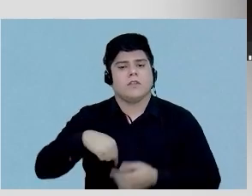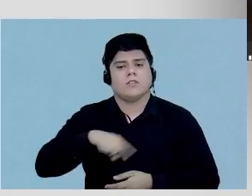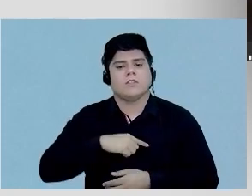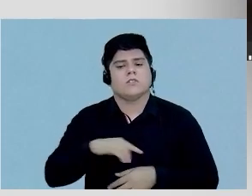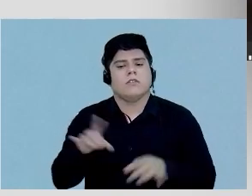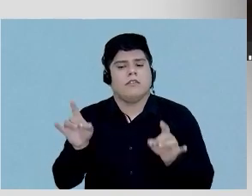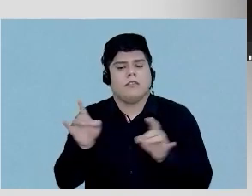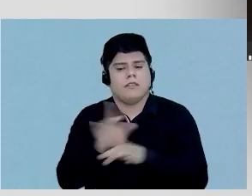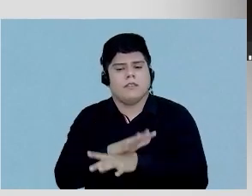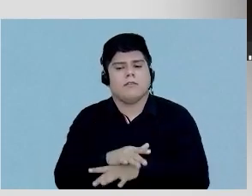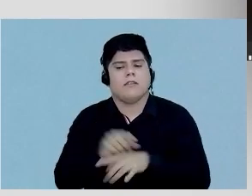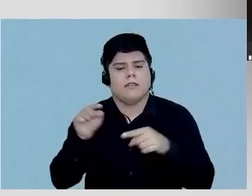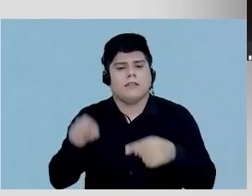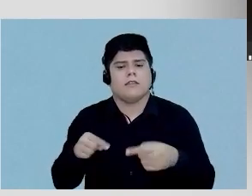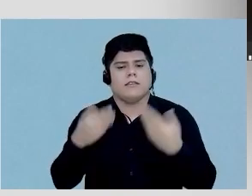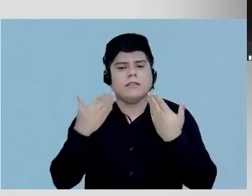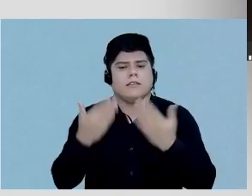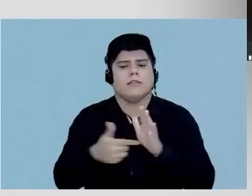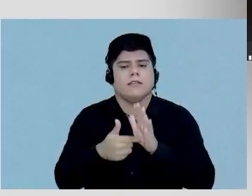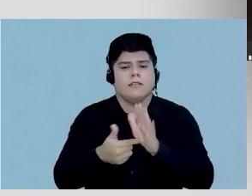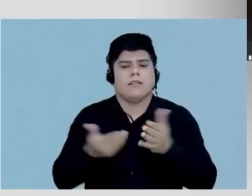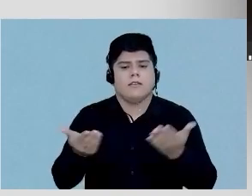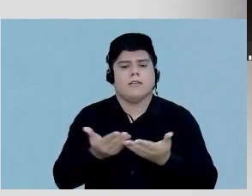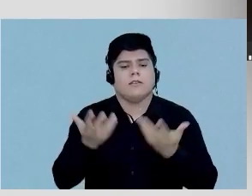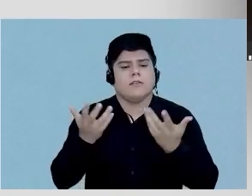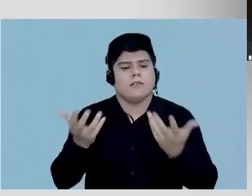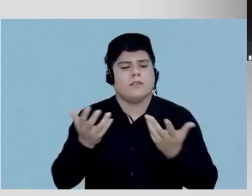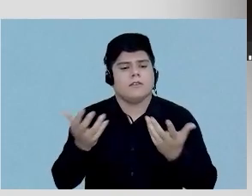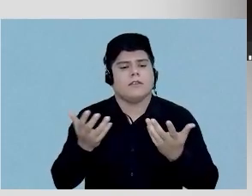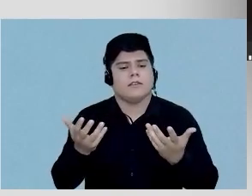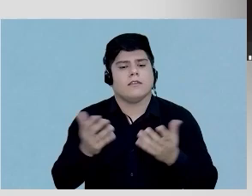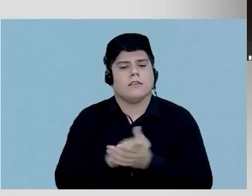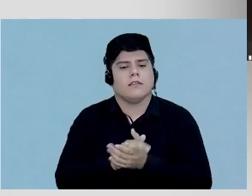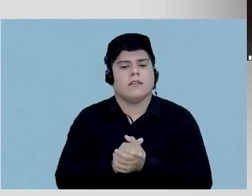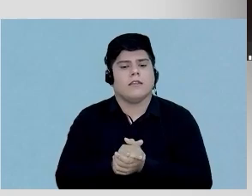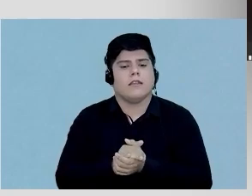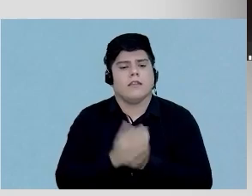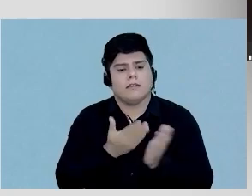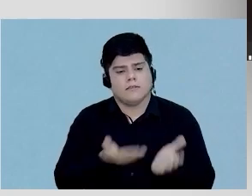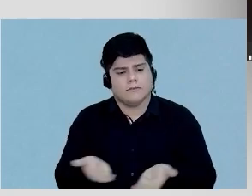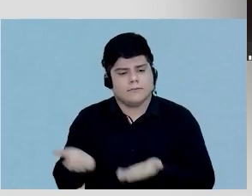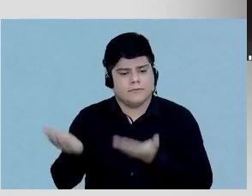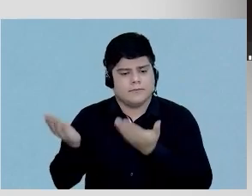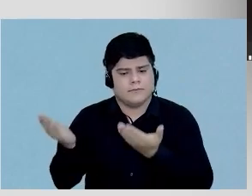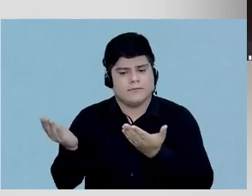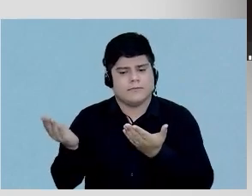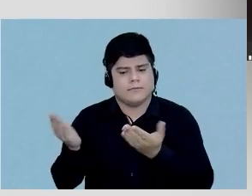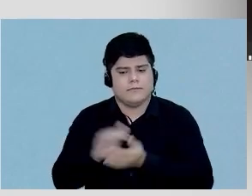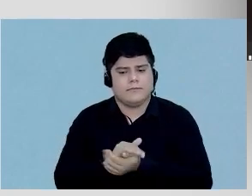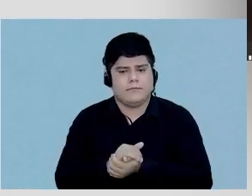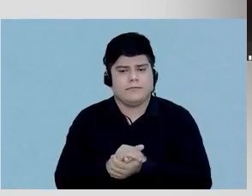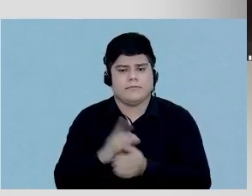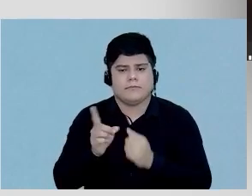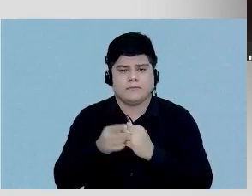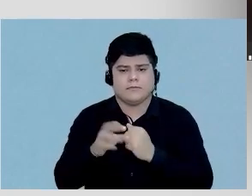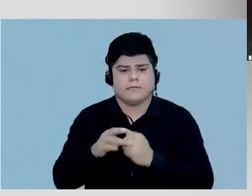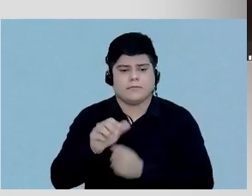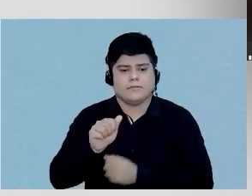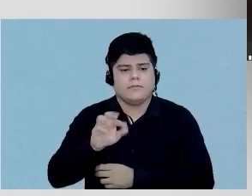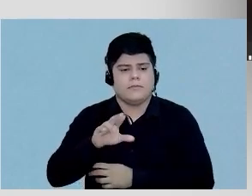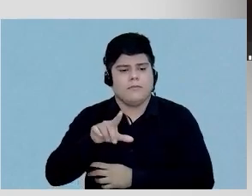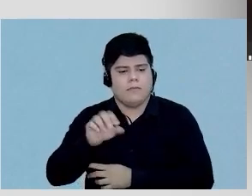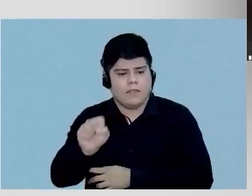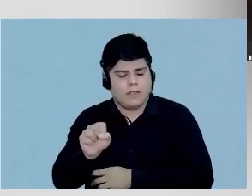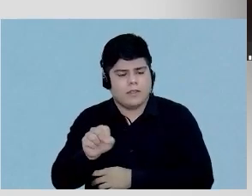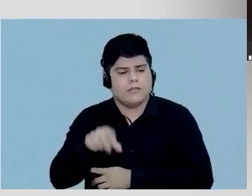essa apresentação agora eu gostaria de passar a palavra para o doutor Carlos Lobê